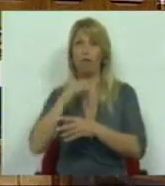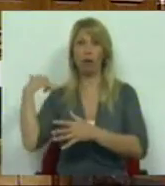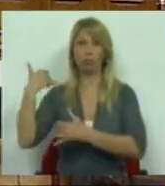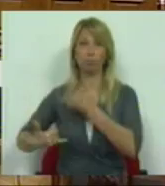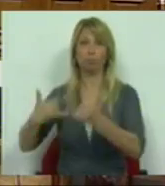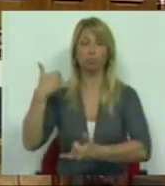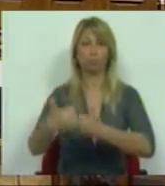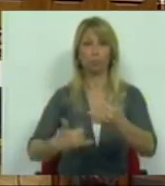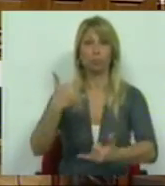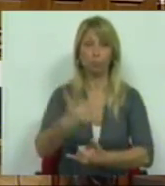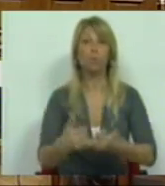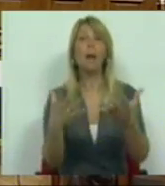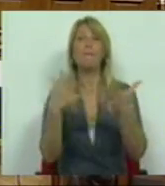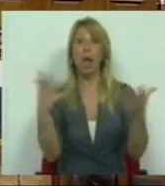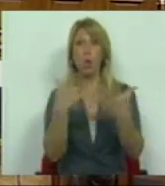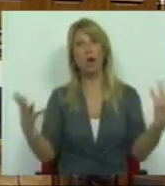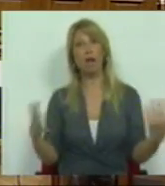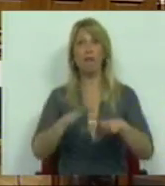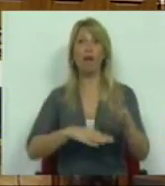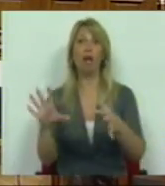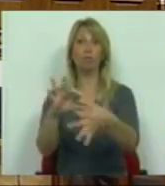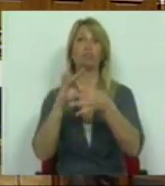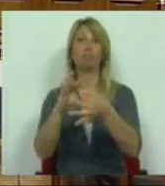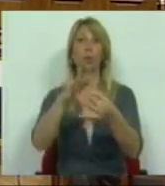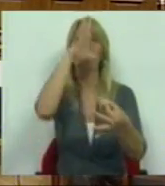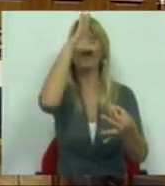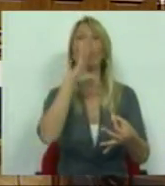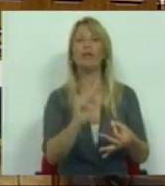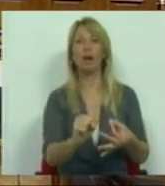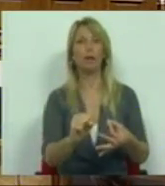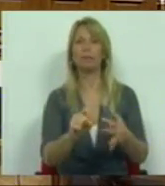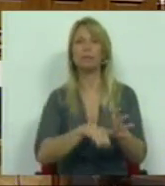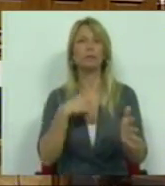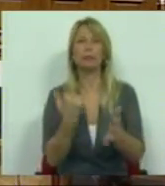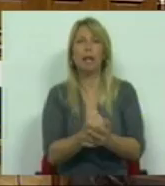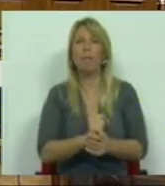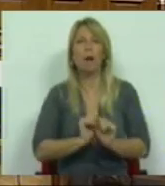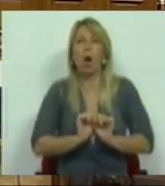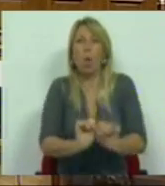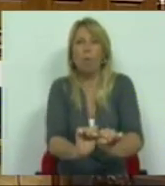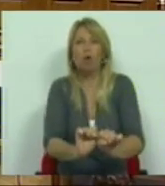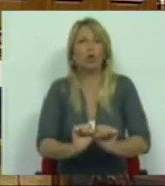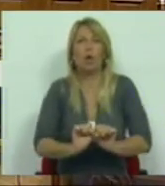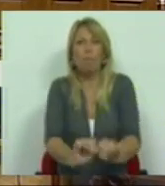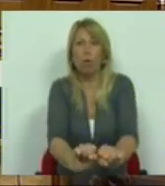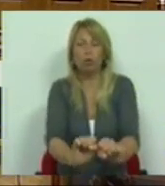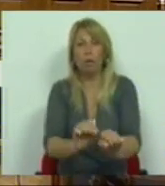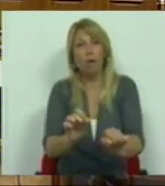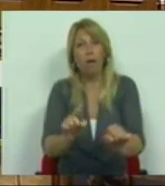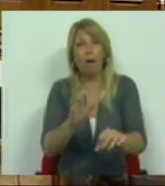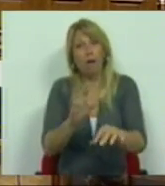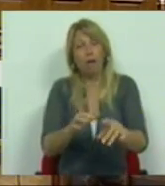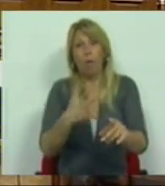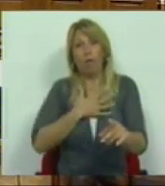coliga para governar, tem-se oposto sempre e sempre à resolução deste problema.